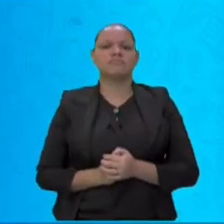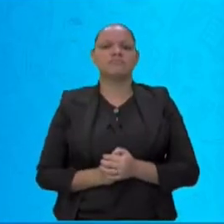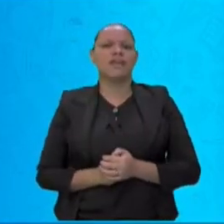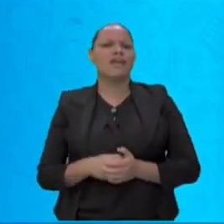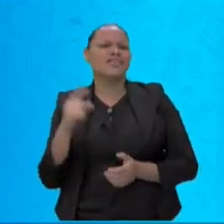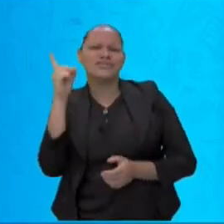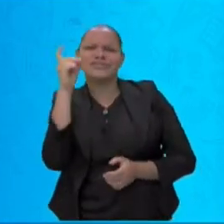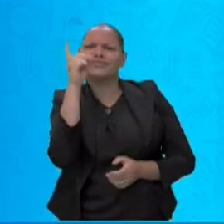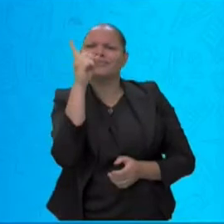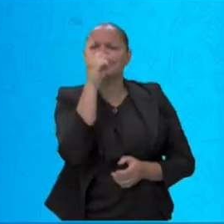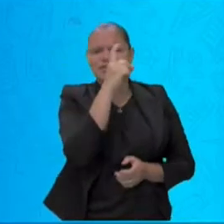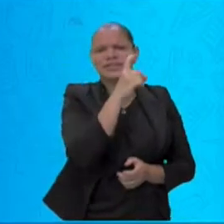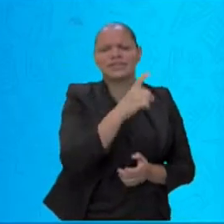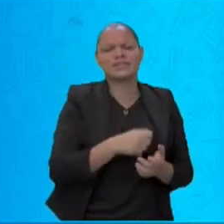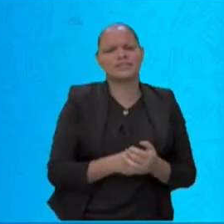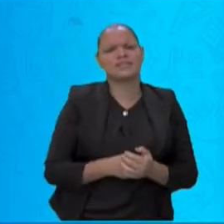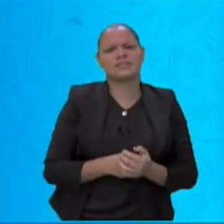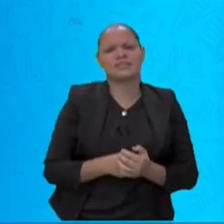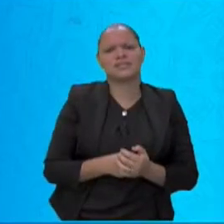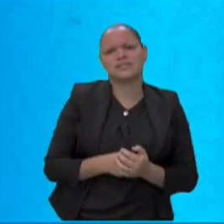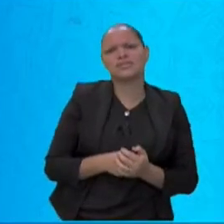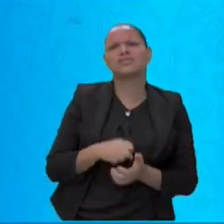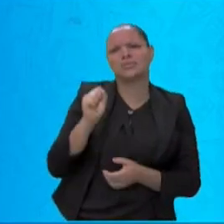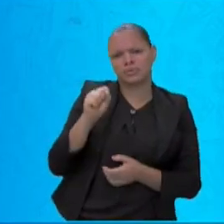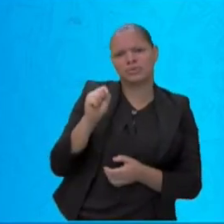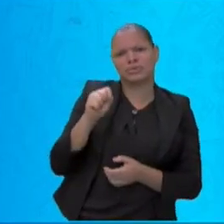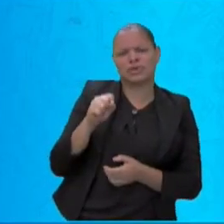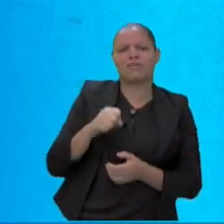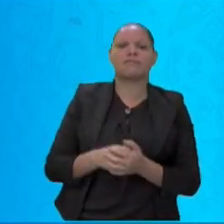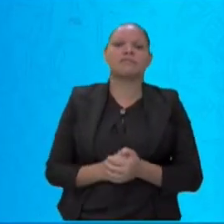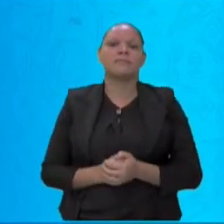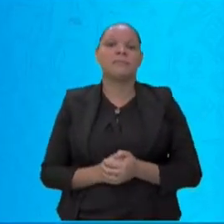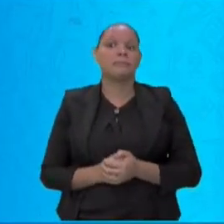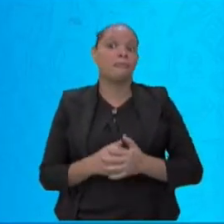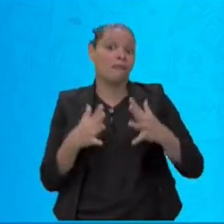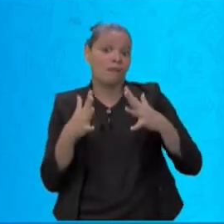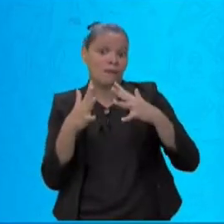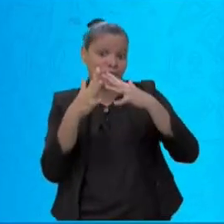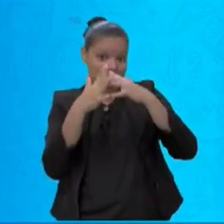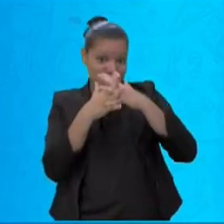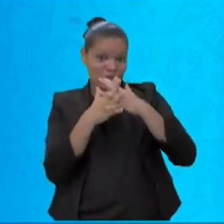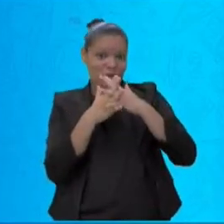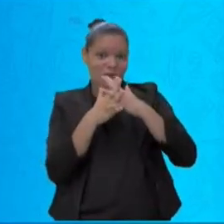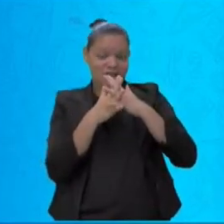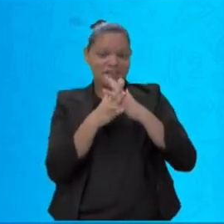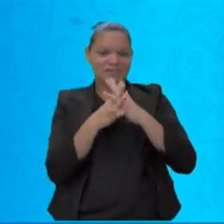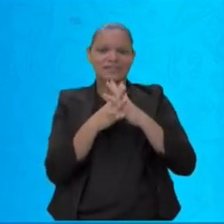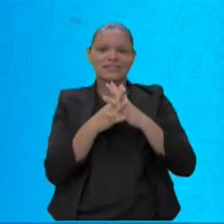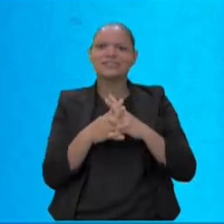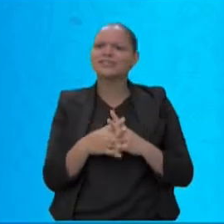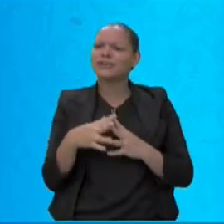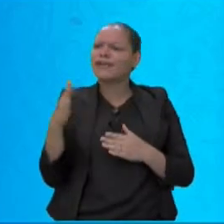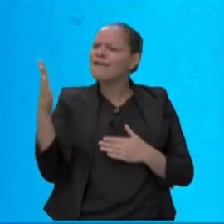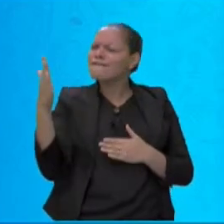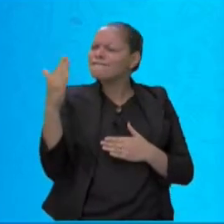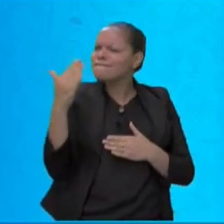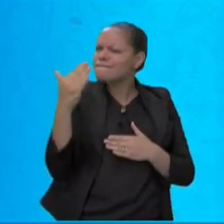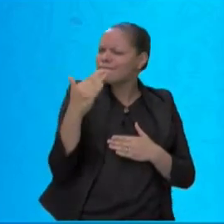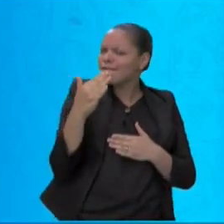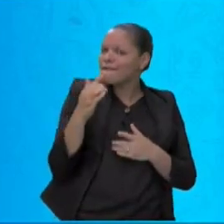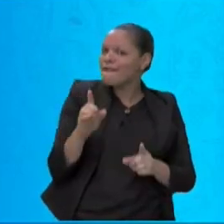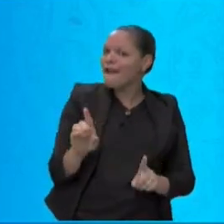fica? Então, e quando essa consoante, ela tem ao lado dela uma outra consoante,